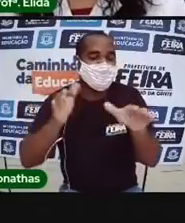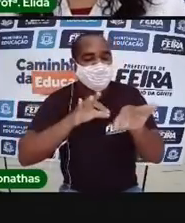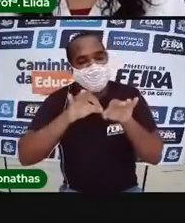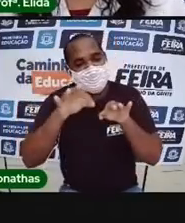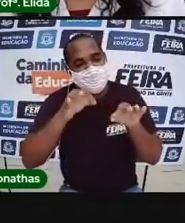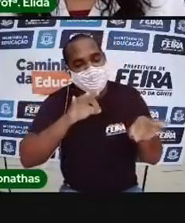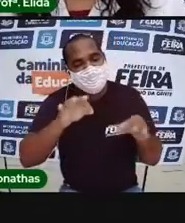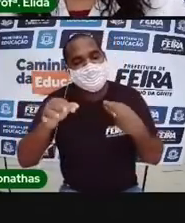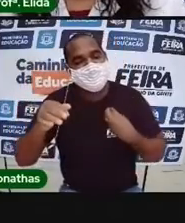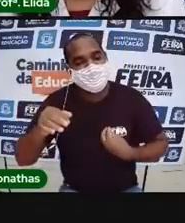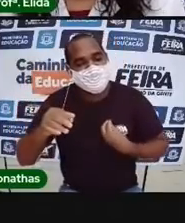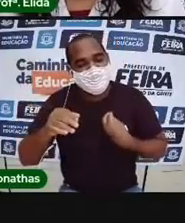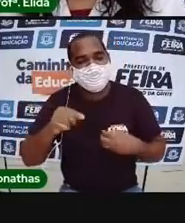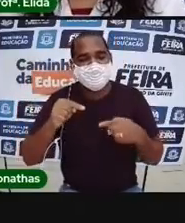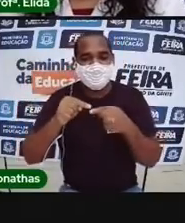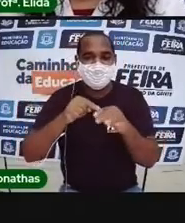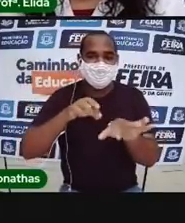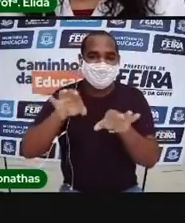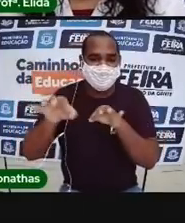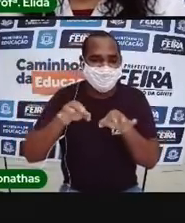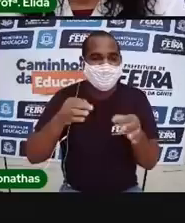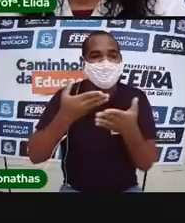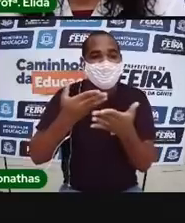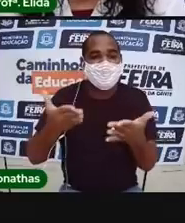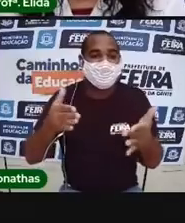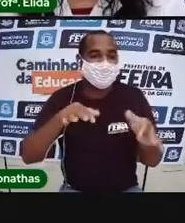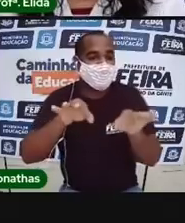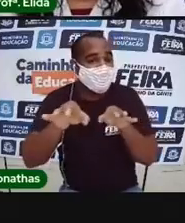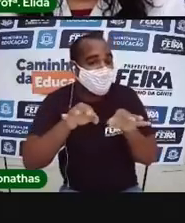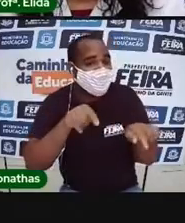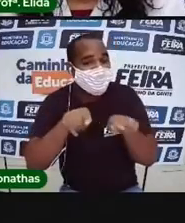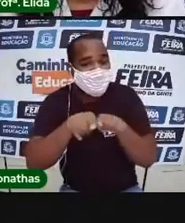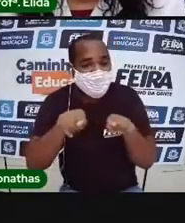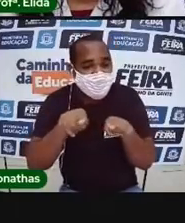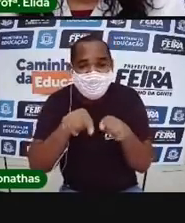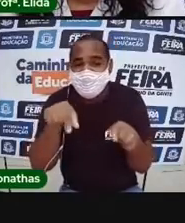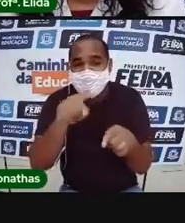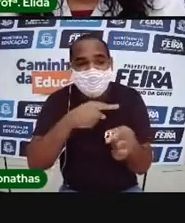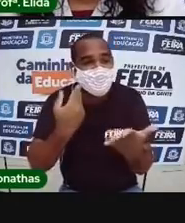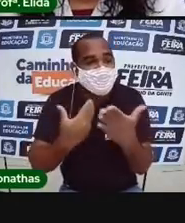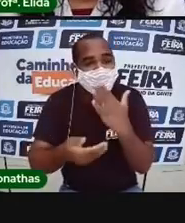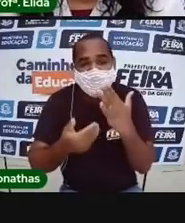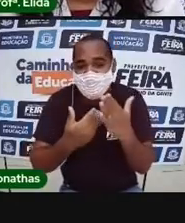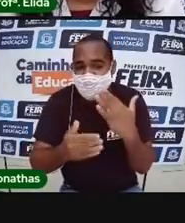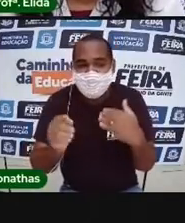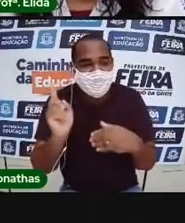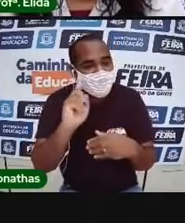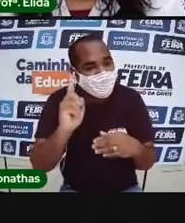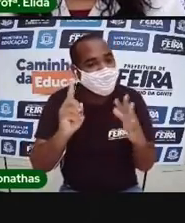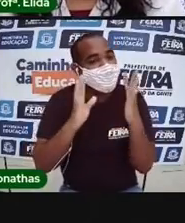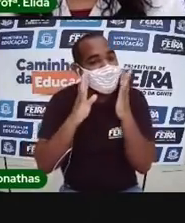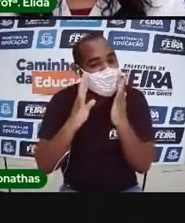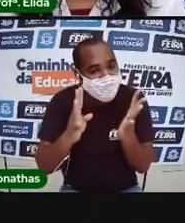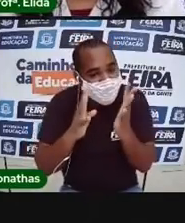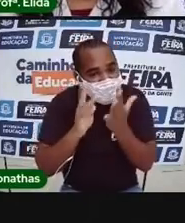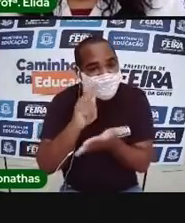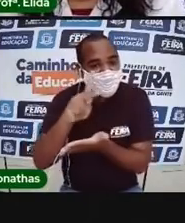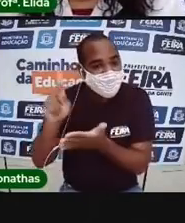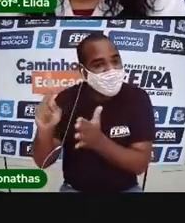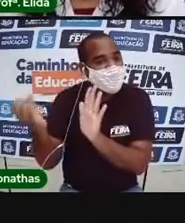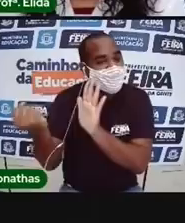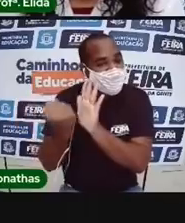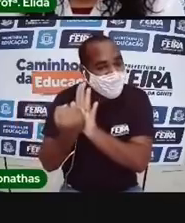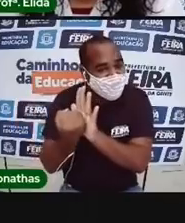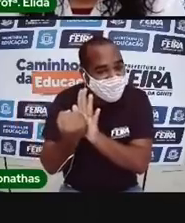vida, a nossa rotina, os compromissos, para a gente não se perder no tempo. Preste atenção que a prova vai marcar para